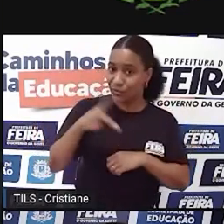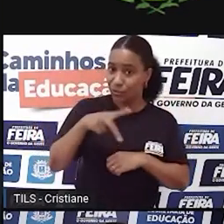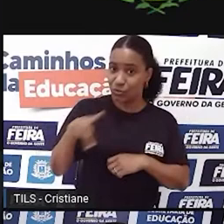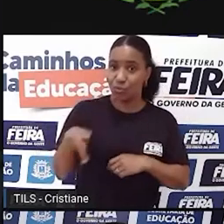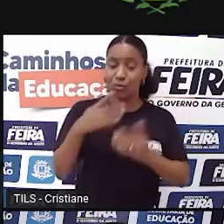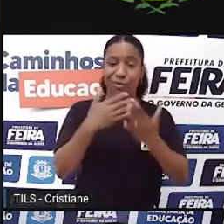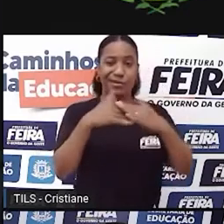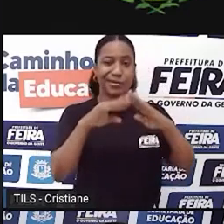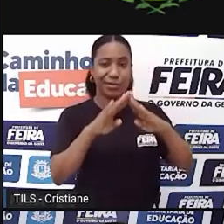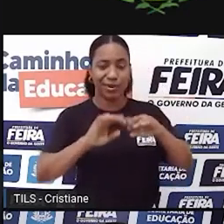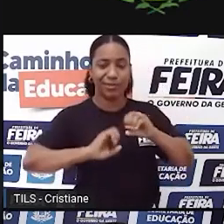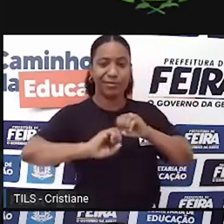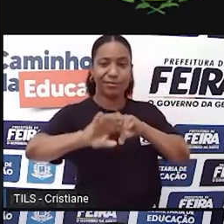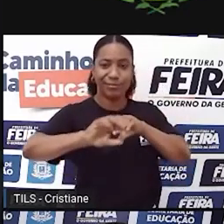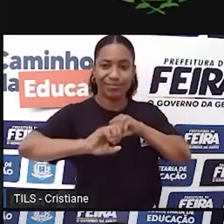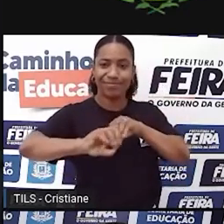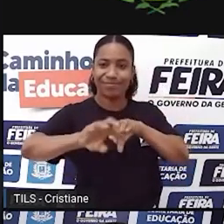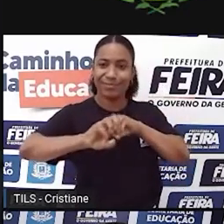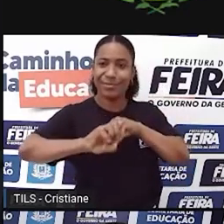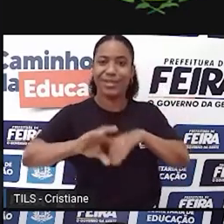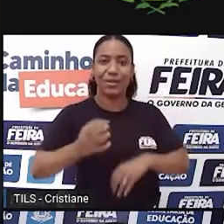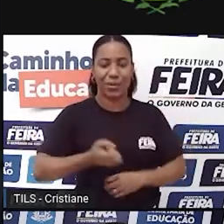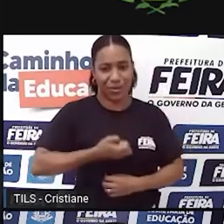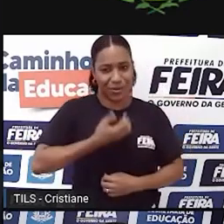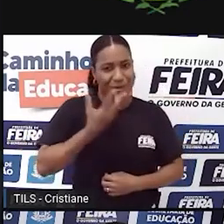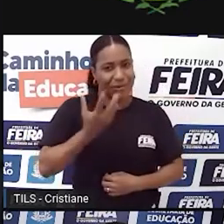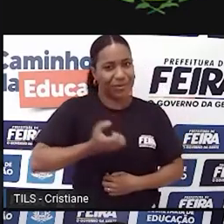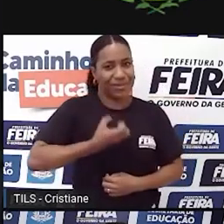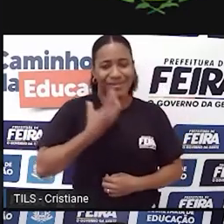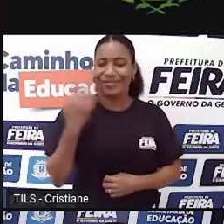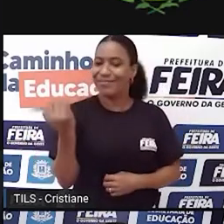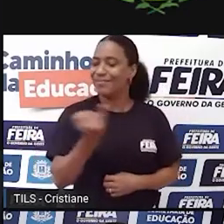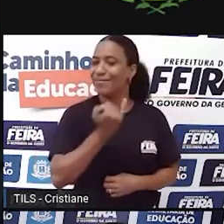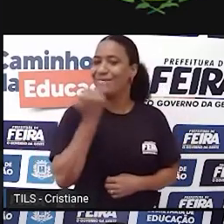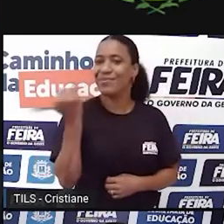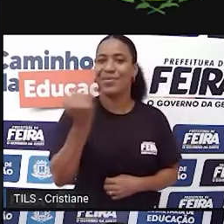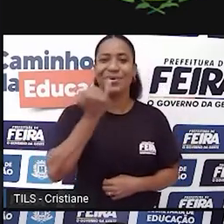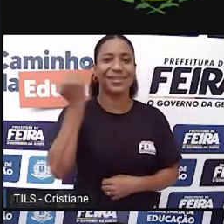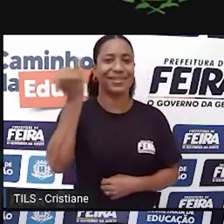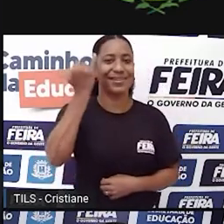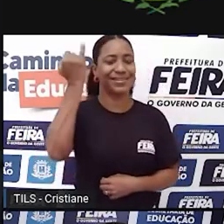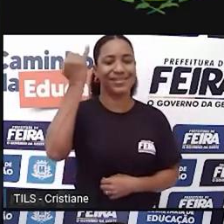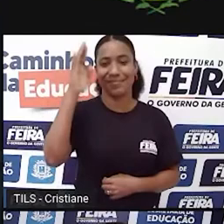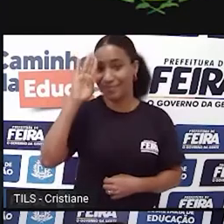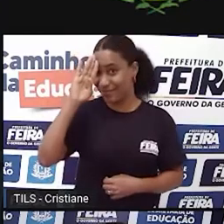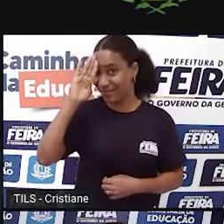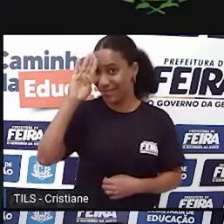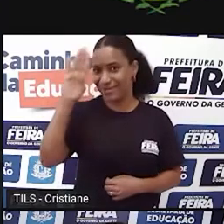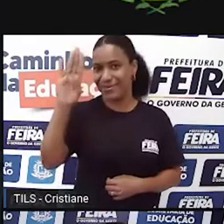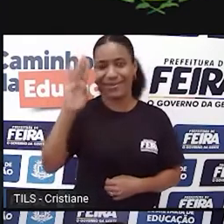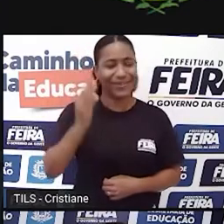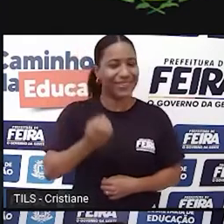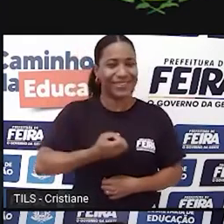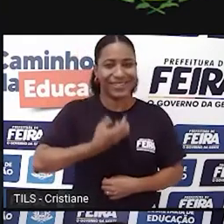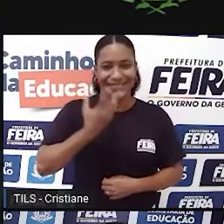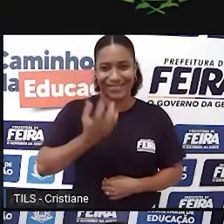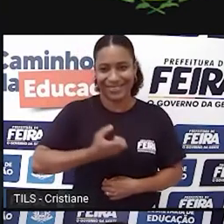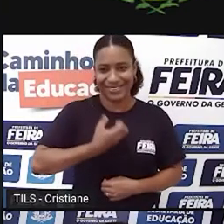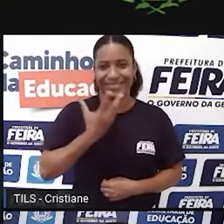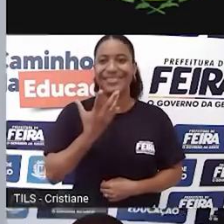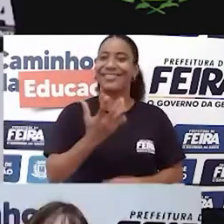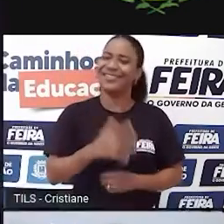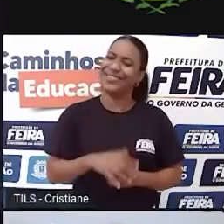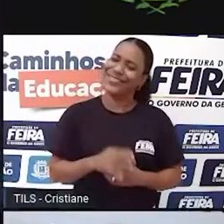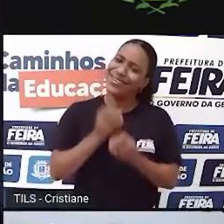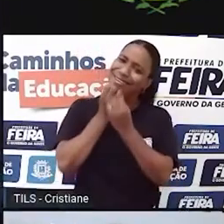negar a importância do texto literário na escola e, principalmente, a poesia. Ah,